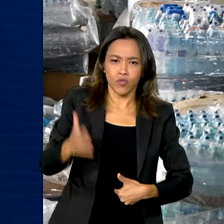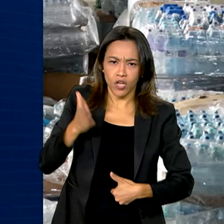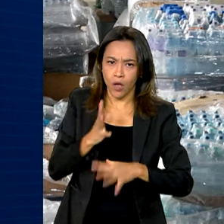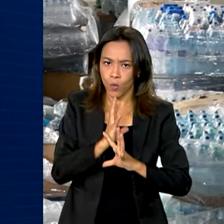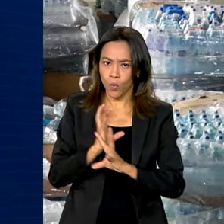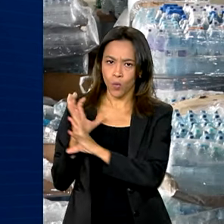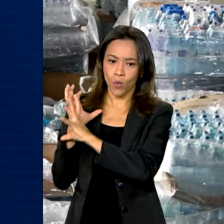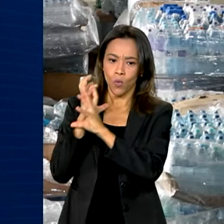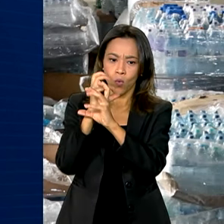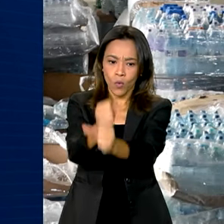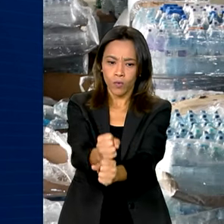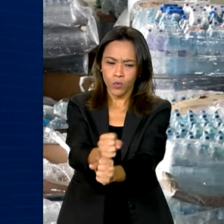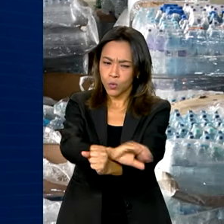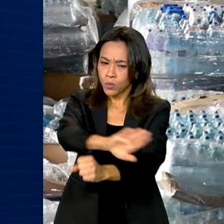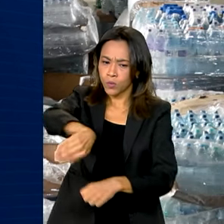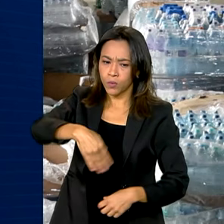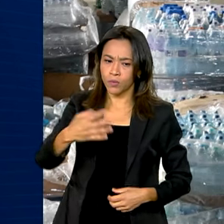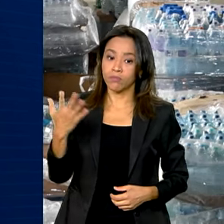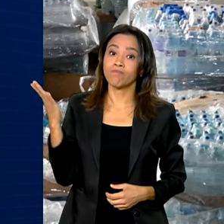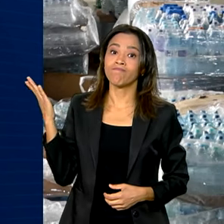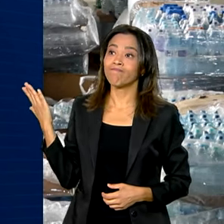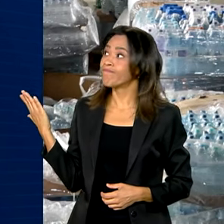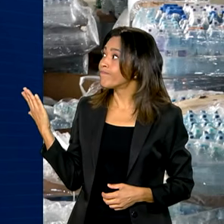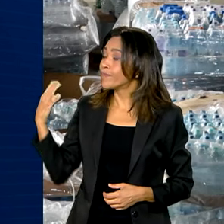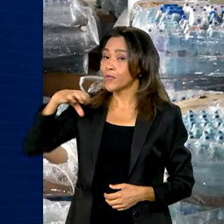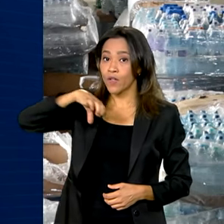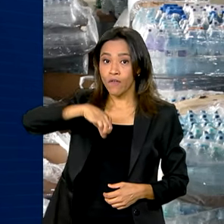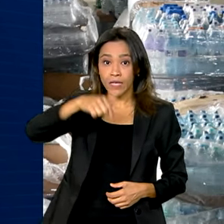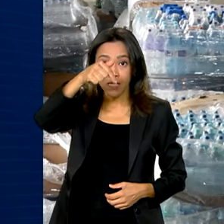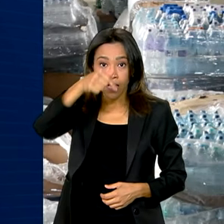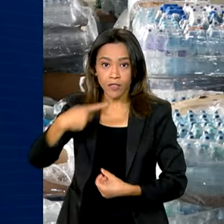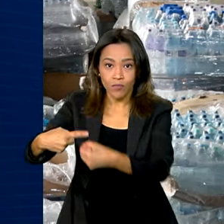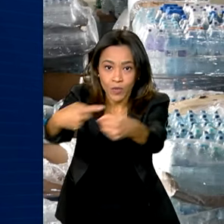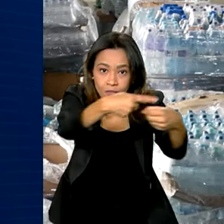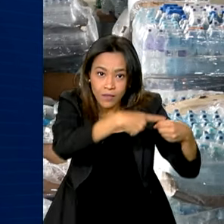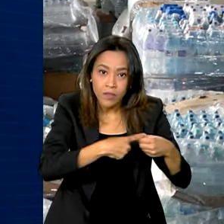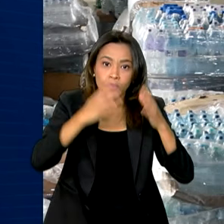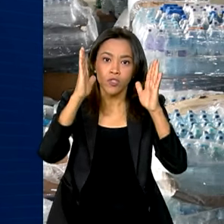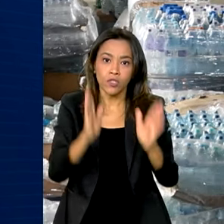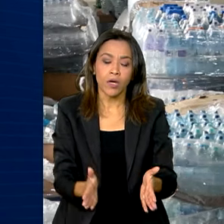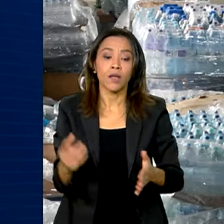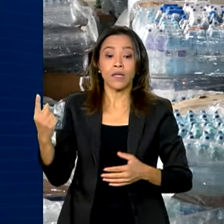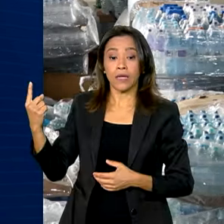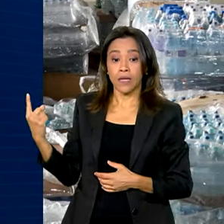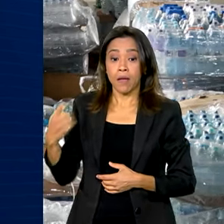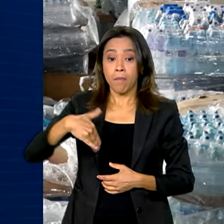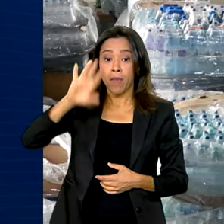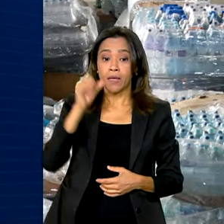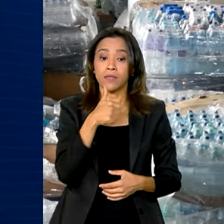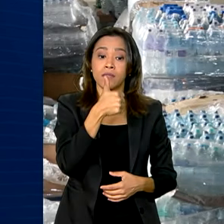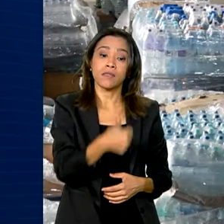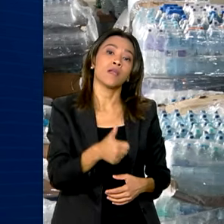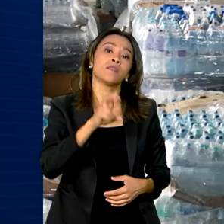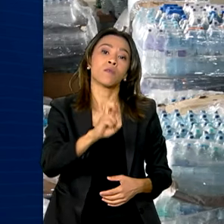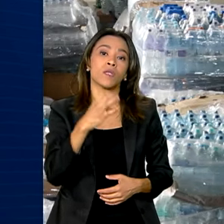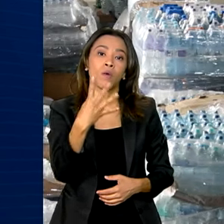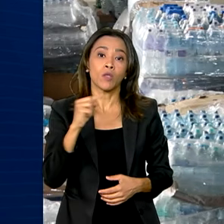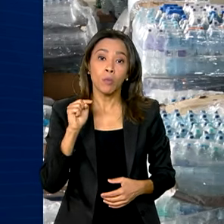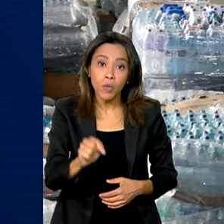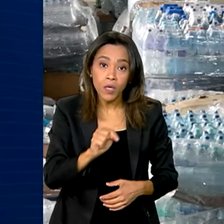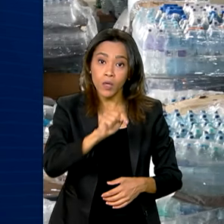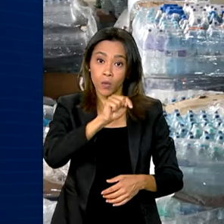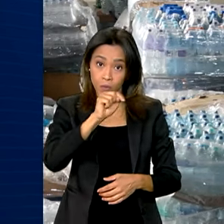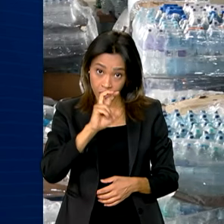chegou a 97 municípios. Mais de 154 mil e 500 pessoas